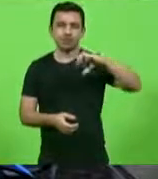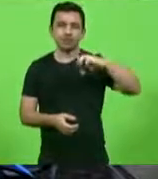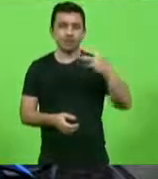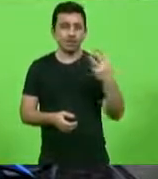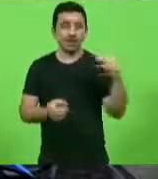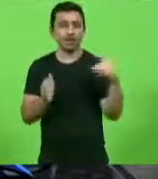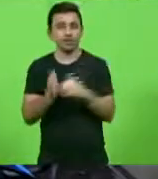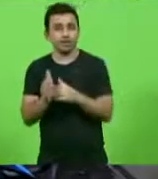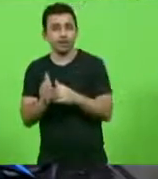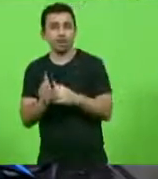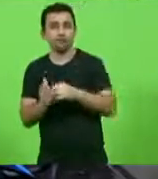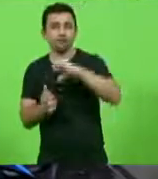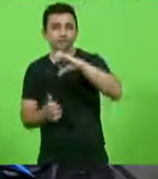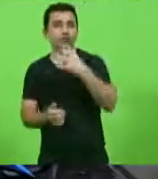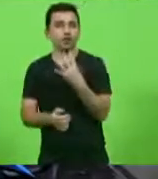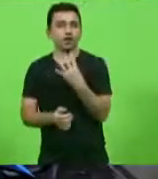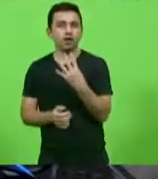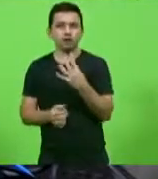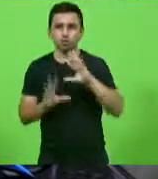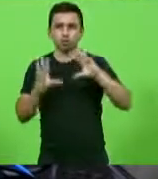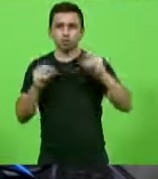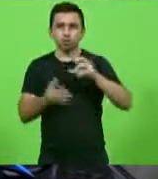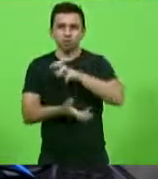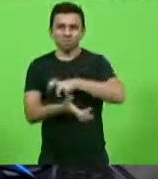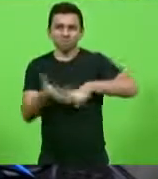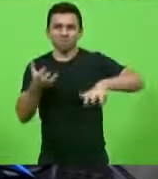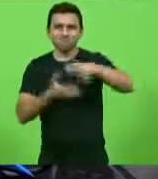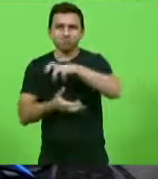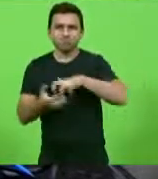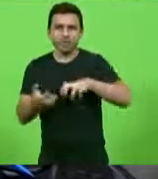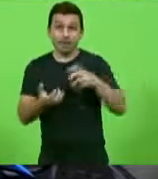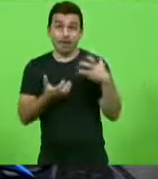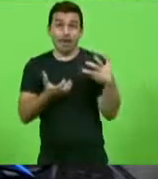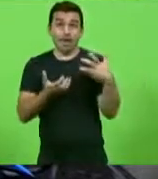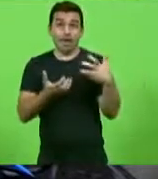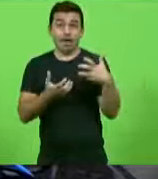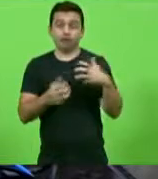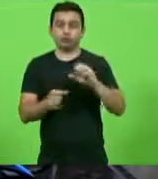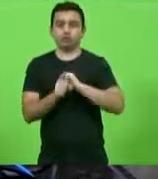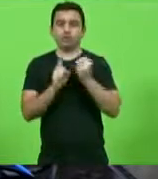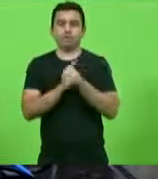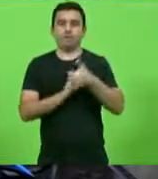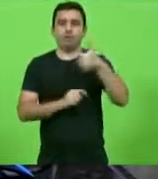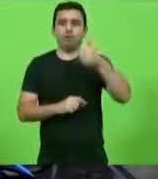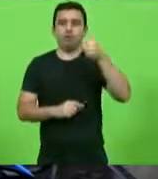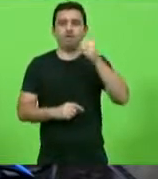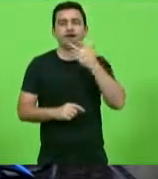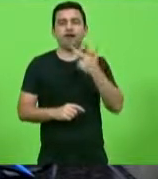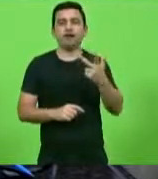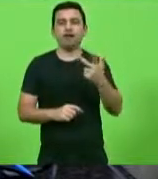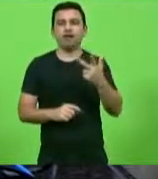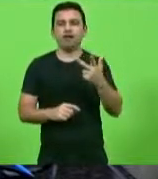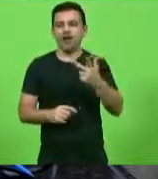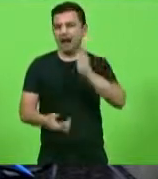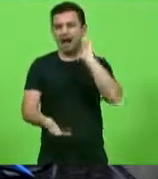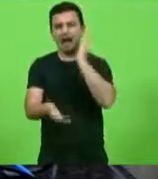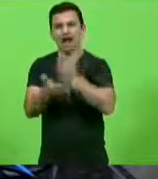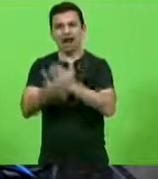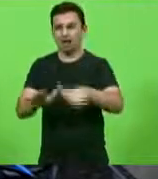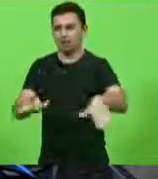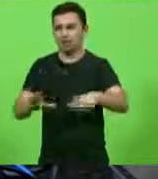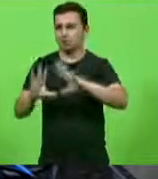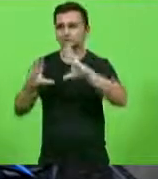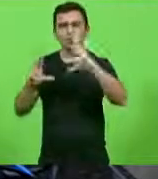1794, onde os revolucionários, em nome de criar uma sociedade melhor, queriam a descristianização